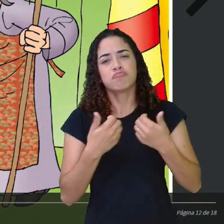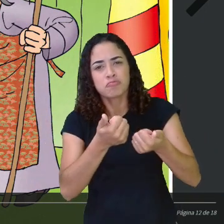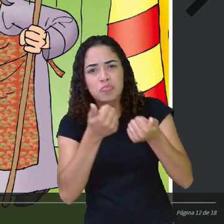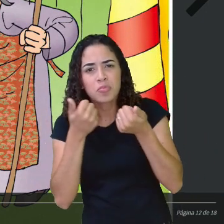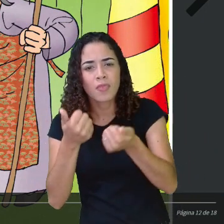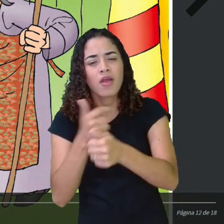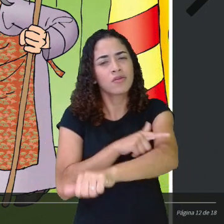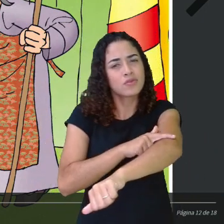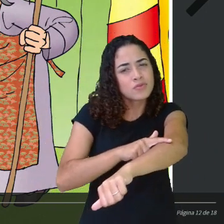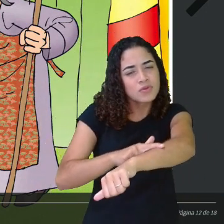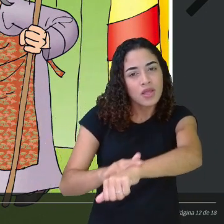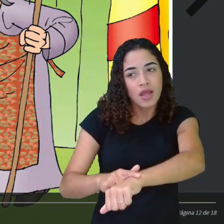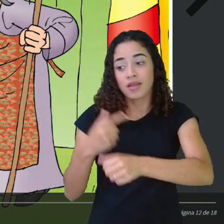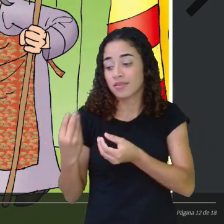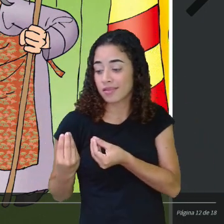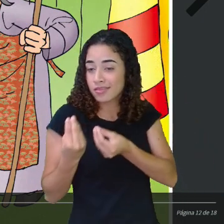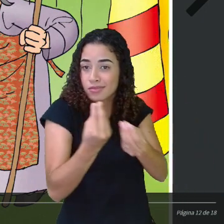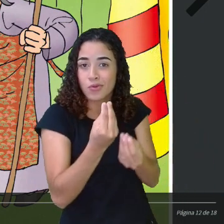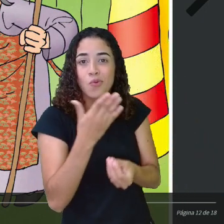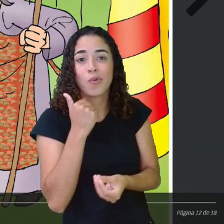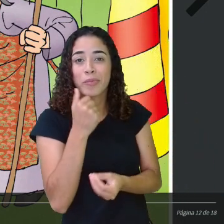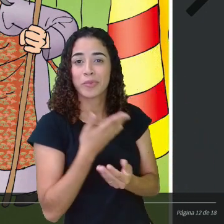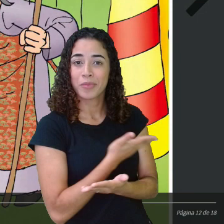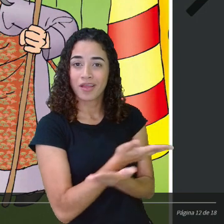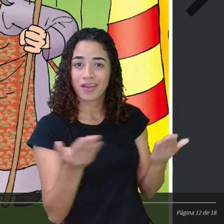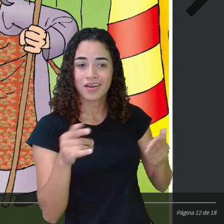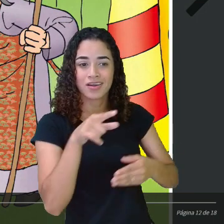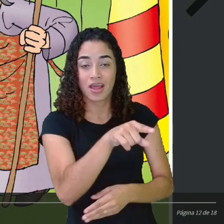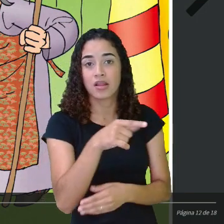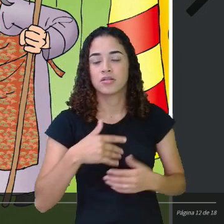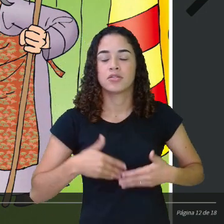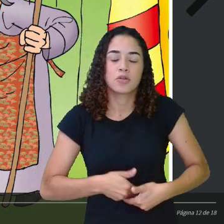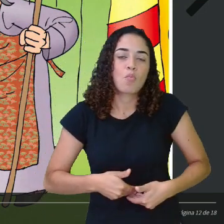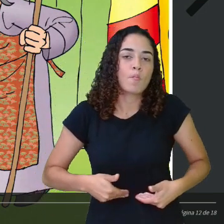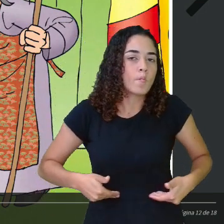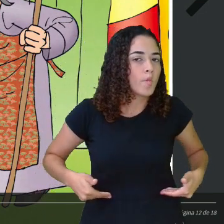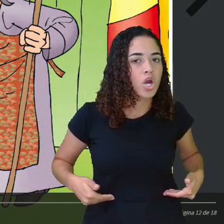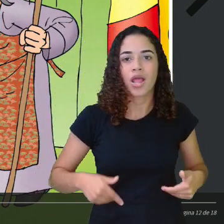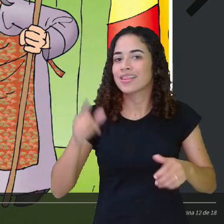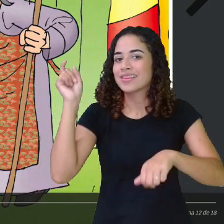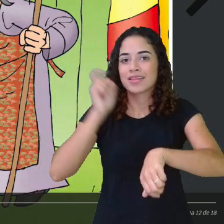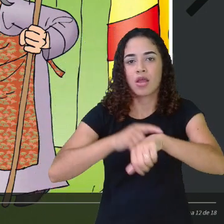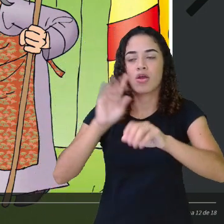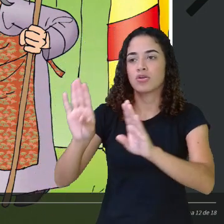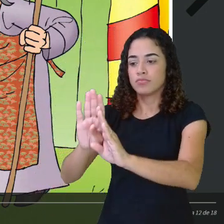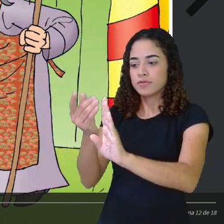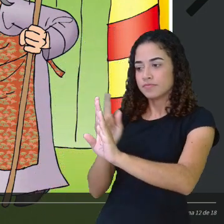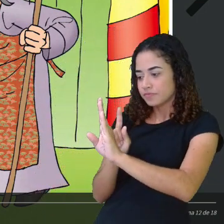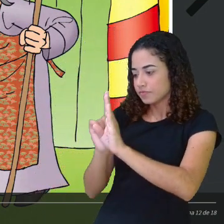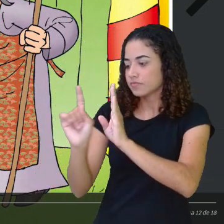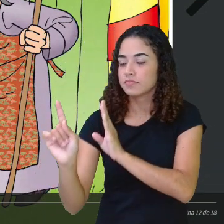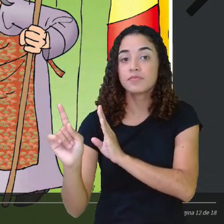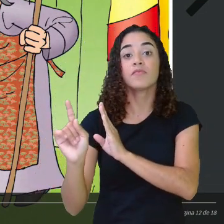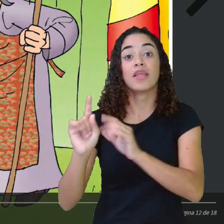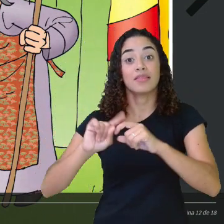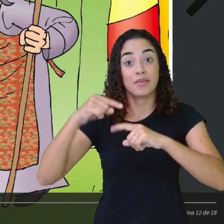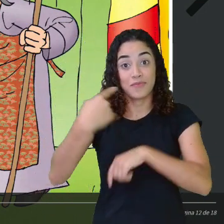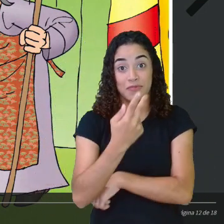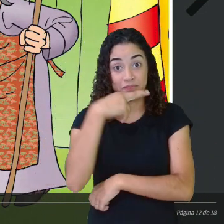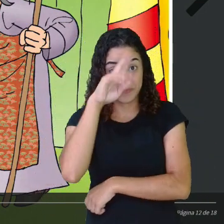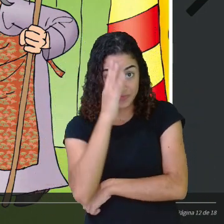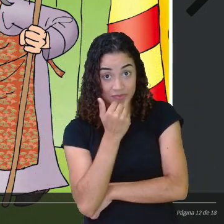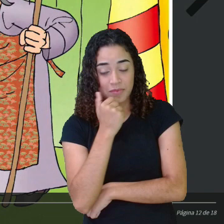ofereceu comida. Como estavam famintos, os irmãos entraram na mesma hora. Depois do almoço, as crianças